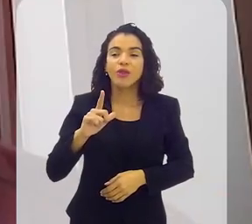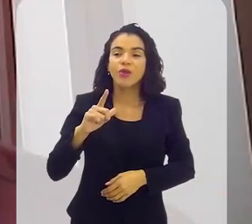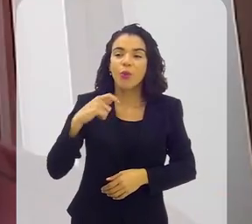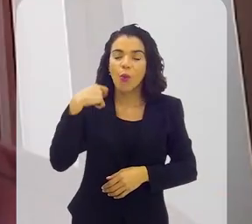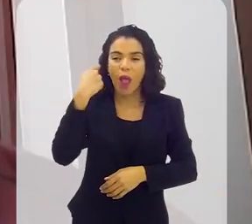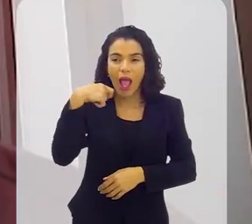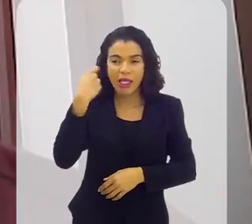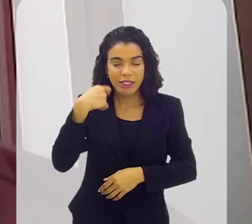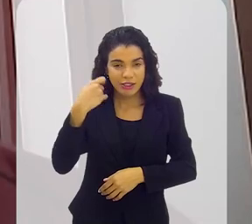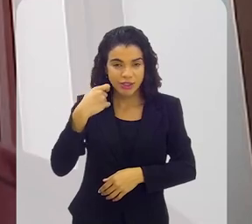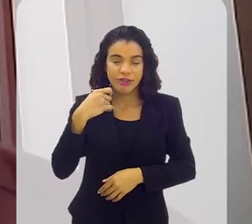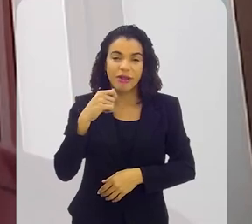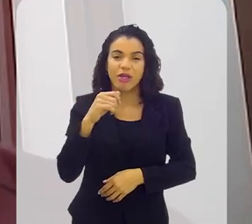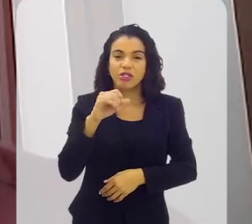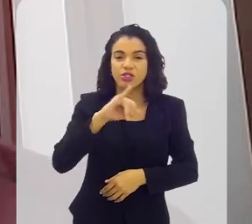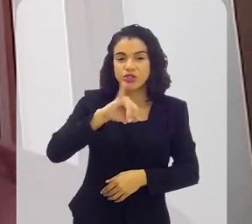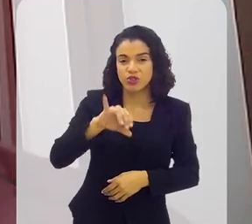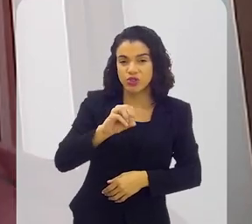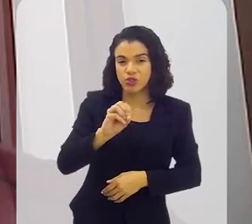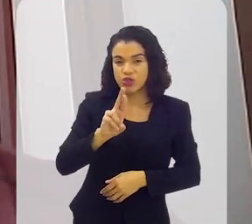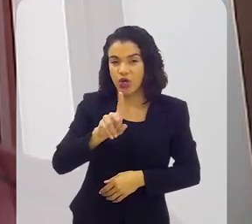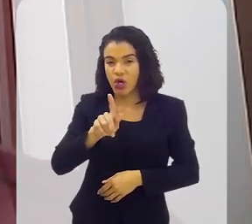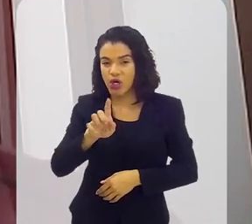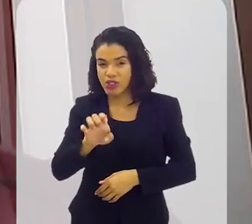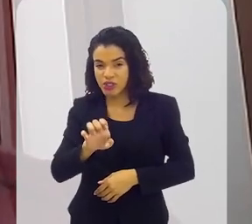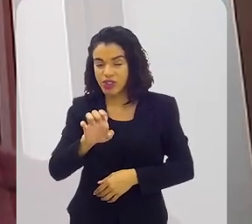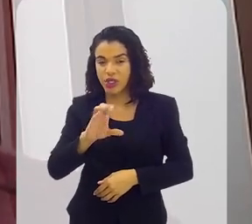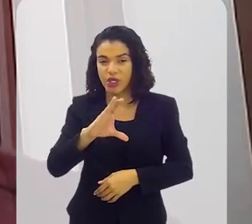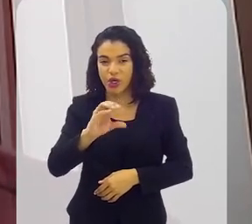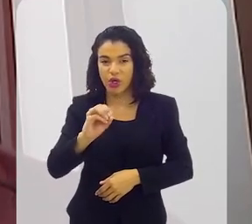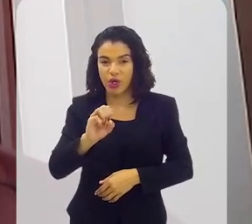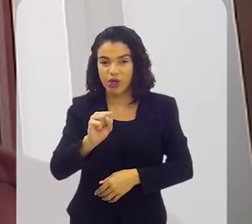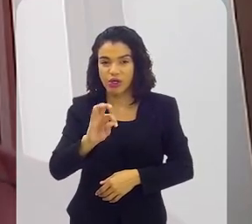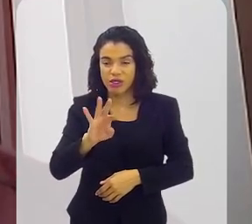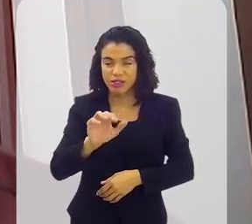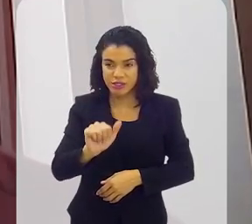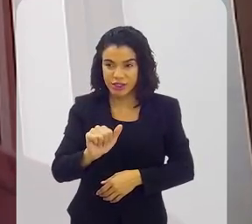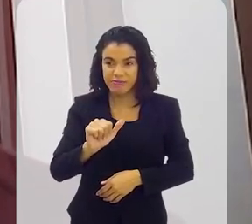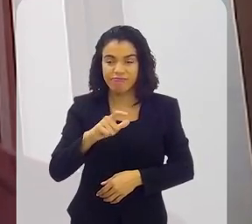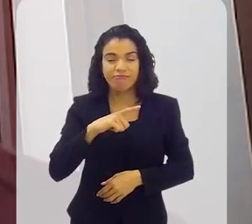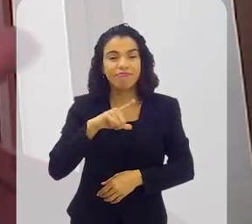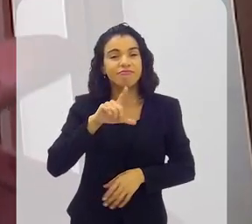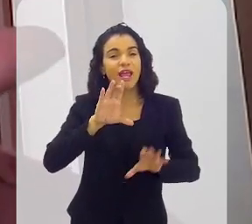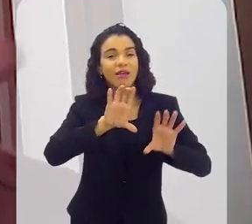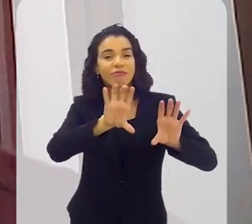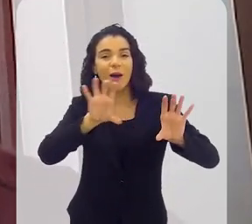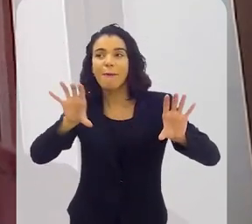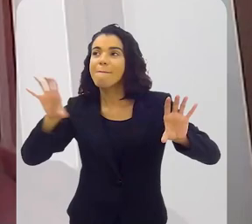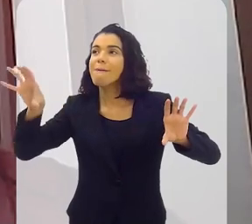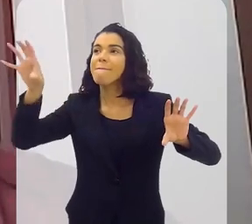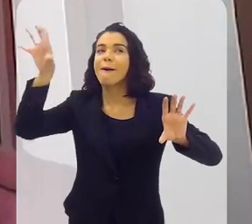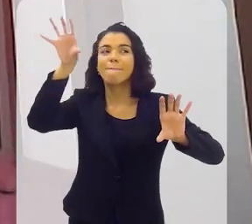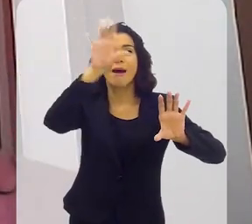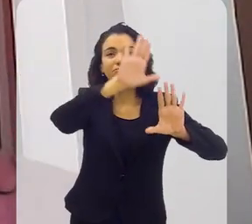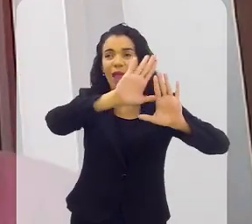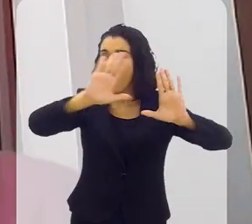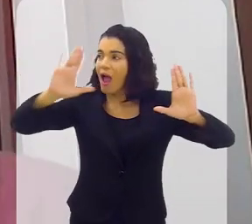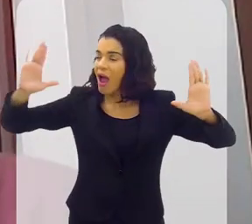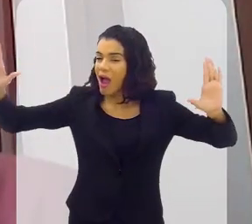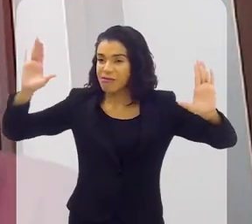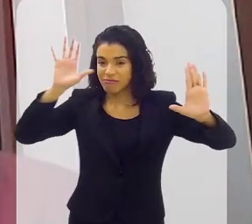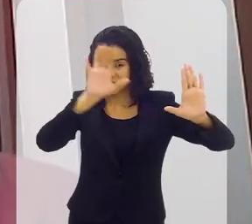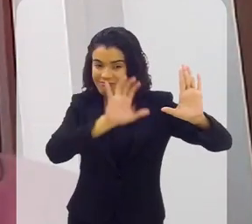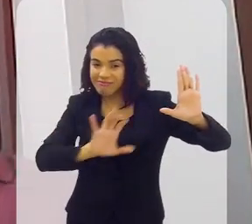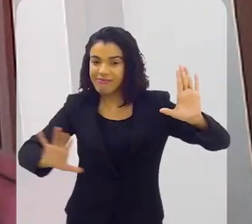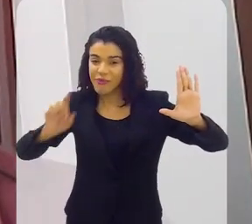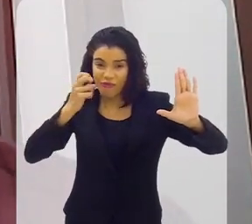fantástico chamado Jorge Costa, que ele tem feito em vários pagodes do Rio, os desenhos nas paredes. Então, depois,